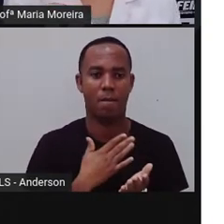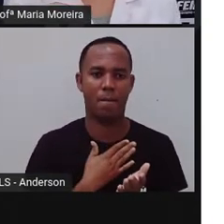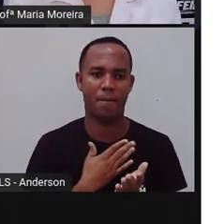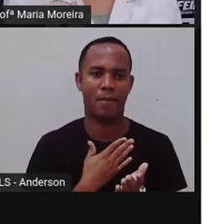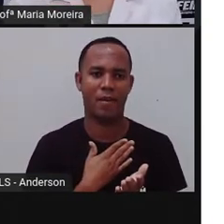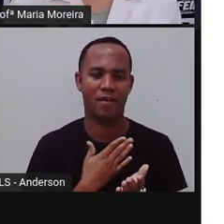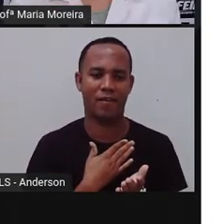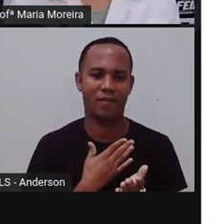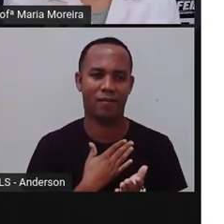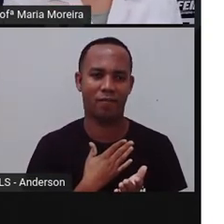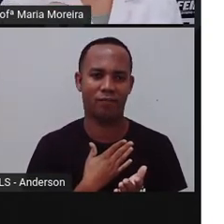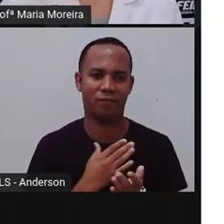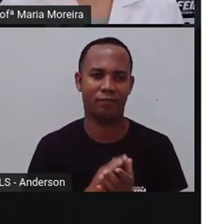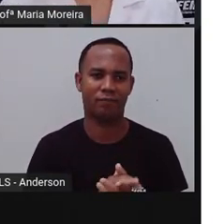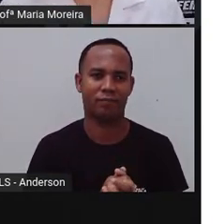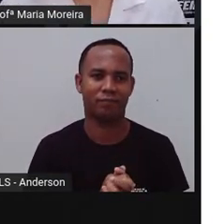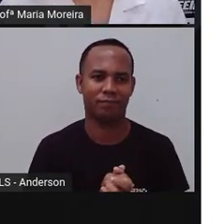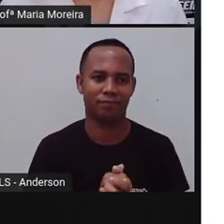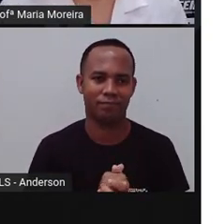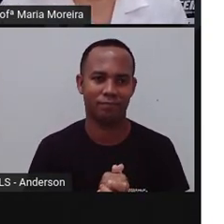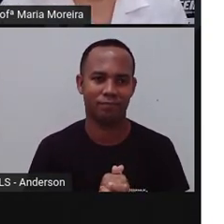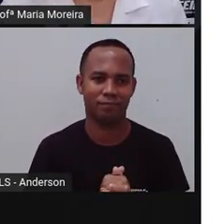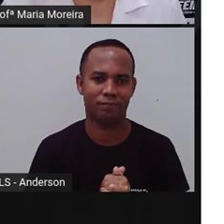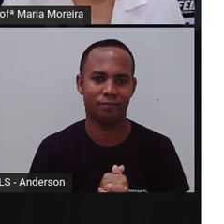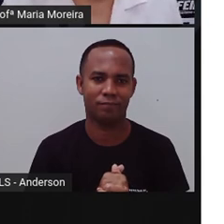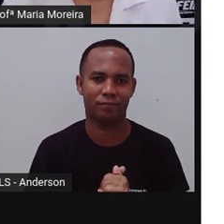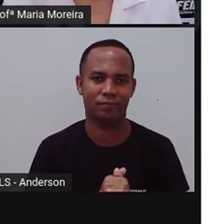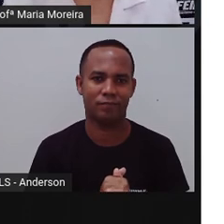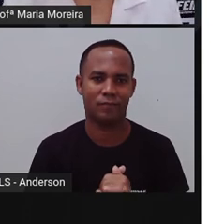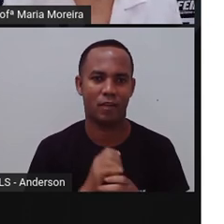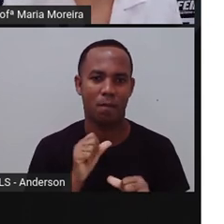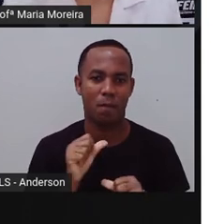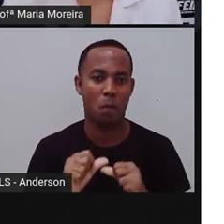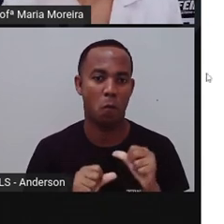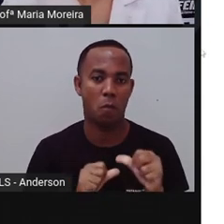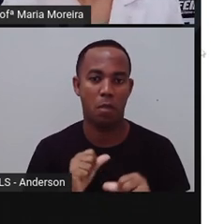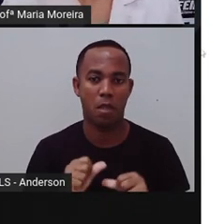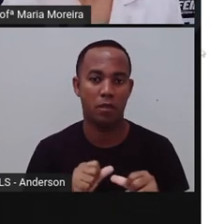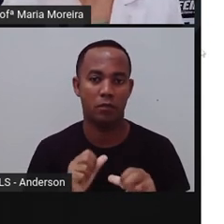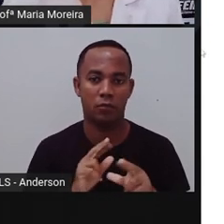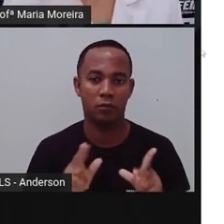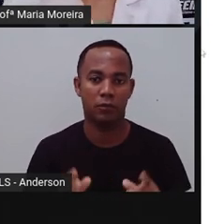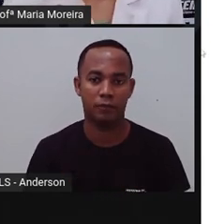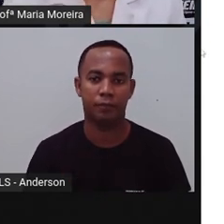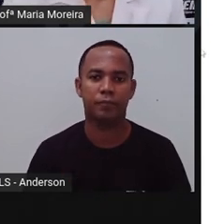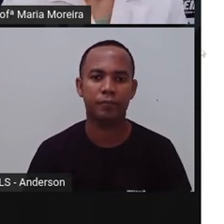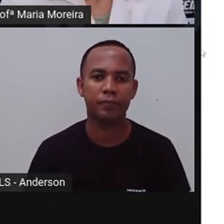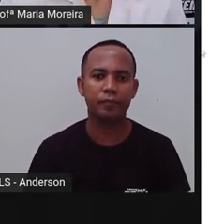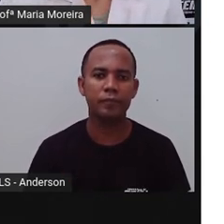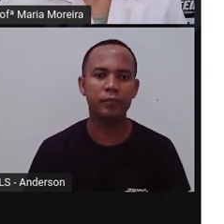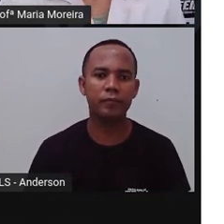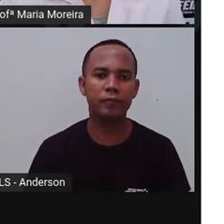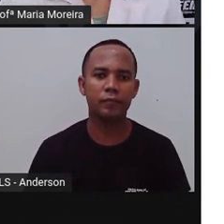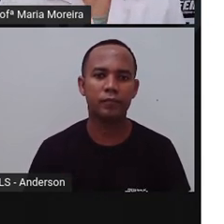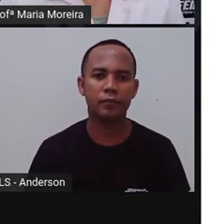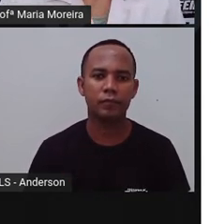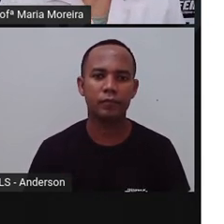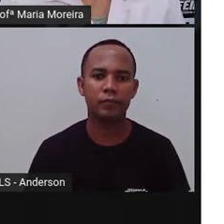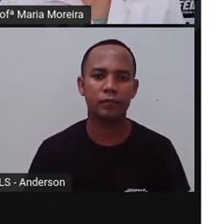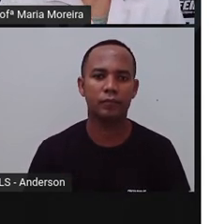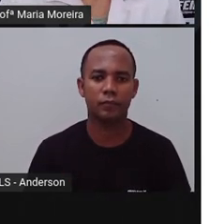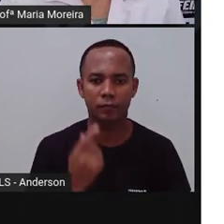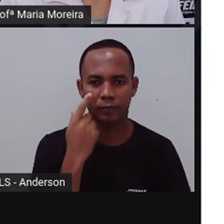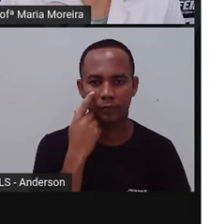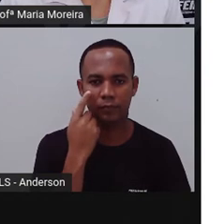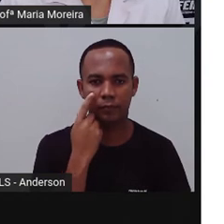Dá lucro para mim, para Anderson. Olha como mudam as coisas, né? Bom, olha ele aqui, que eu